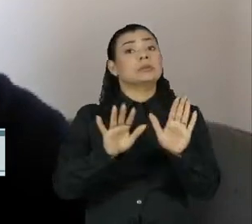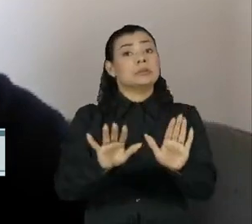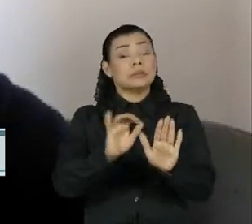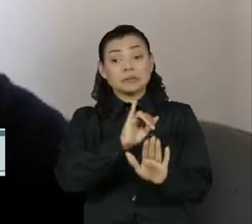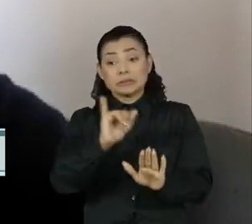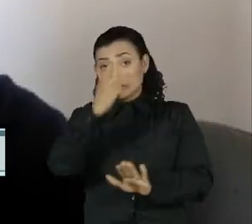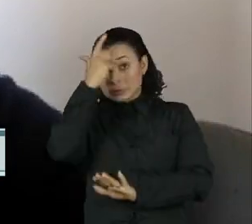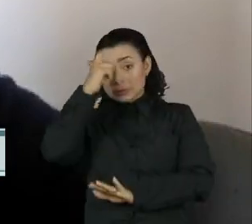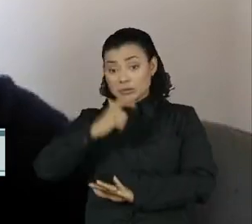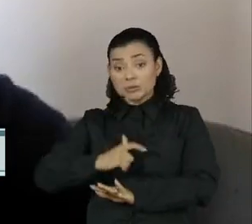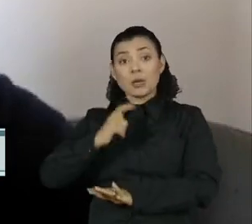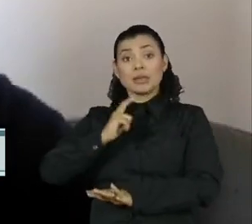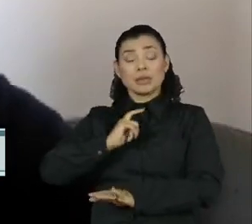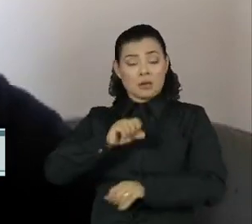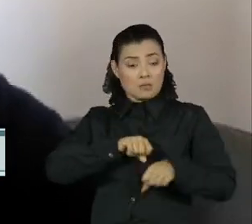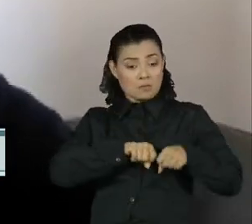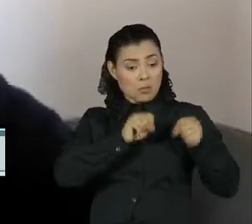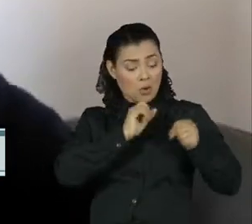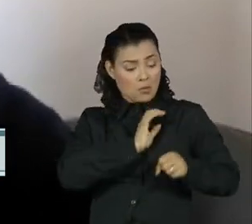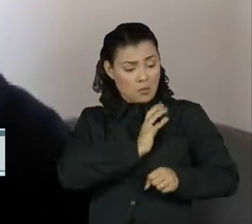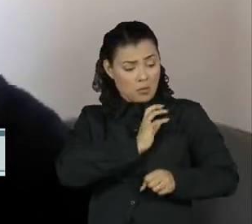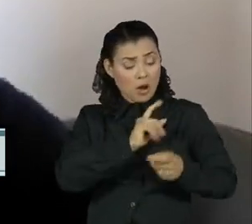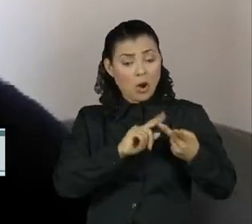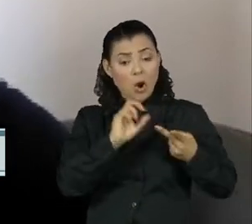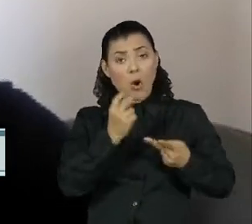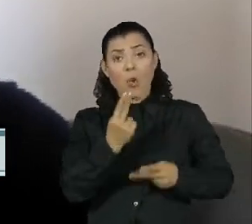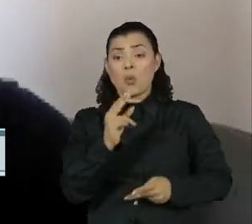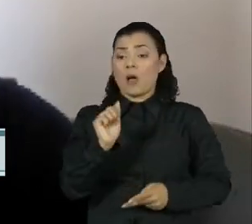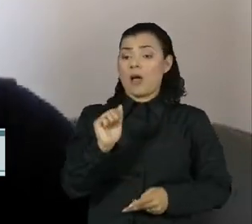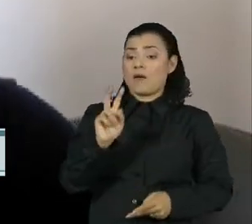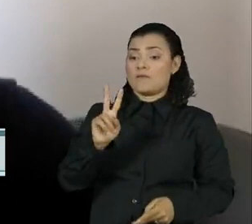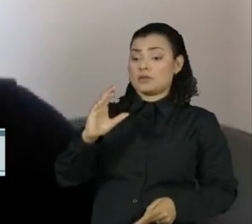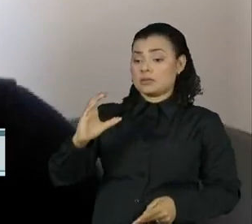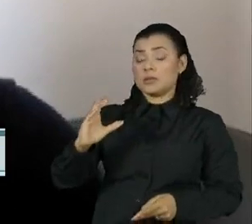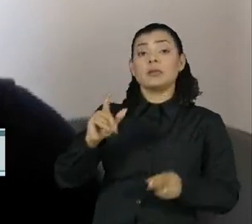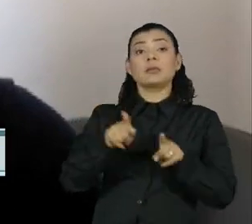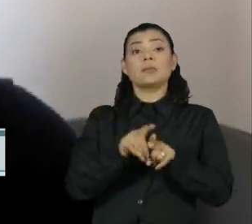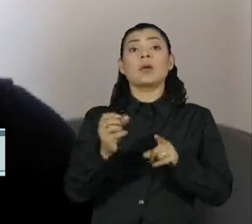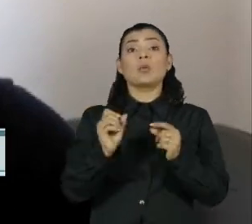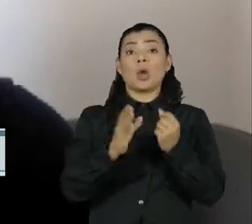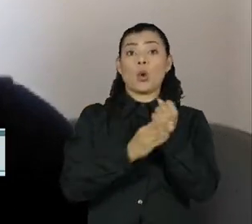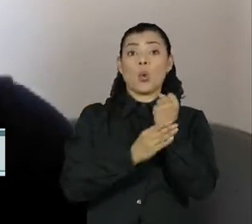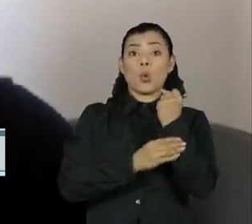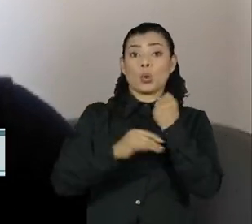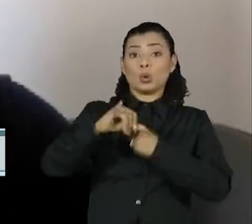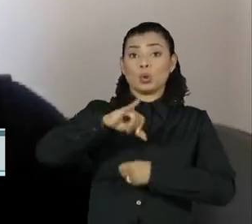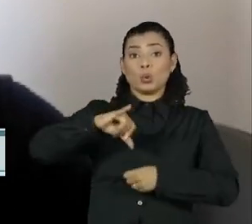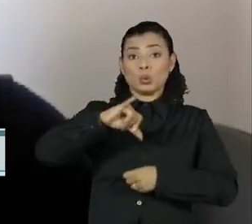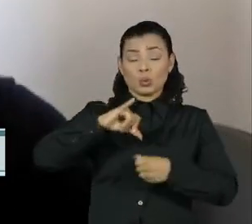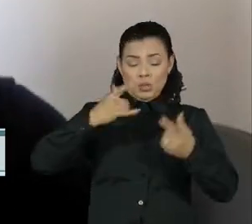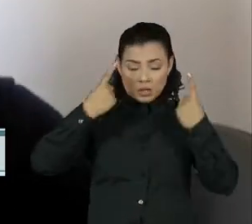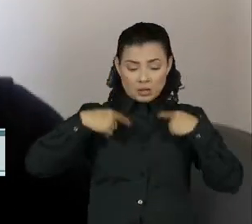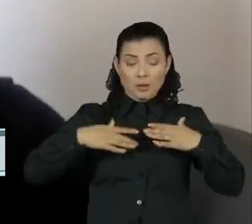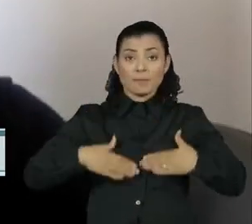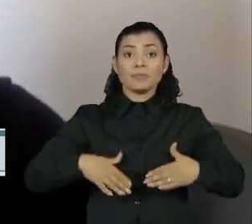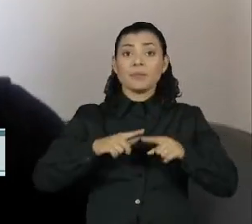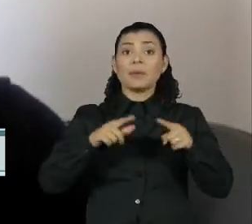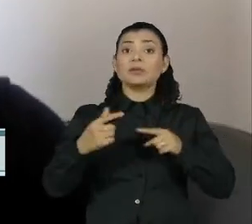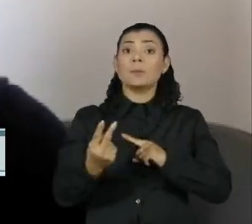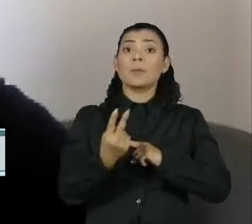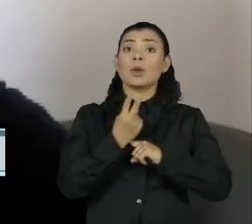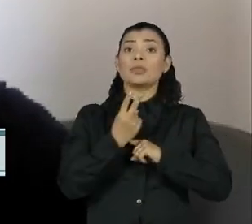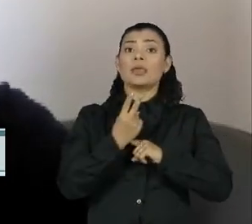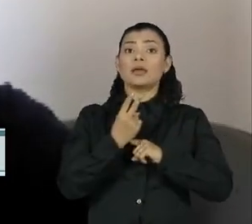pessoa tenha um infarto, ou tenha o AVC, aquela quantidade de gordura corporal que ela tem, a protege de uma certa